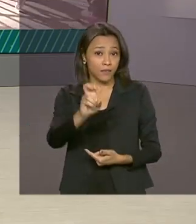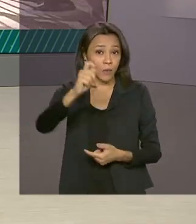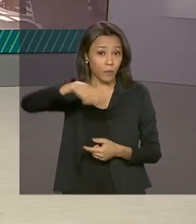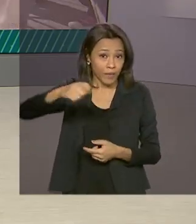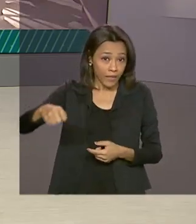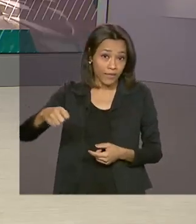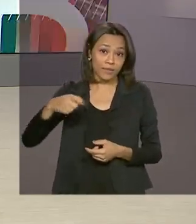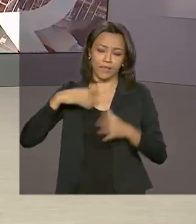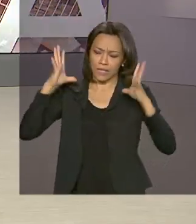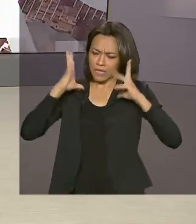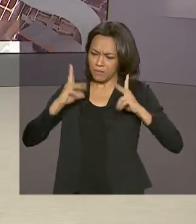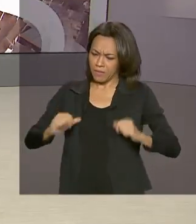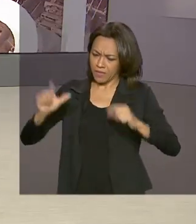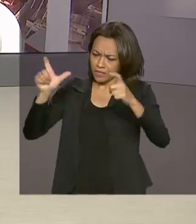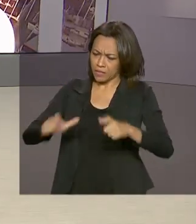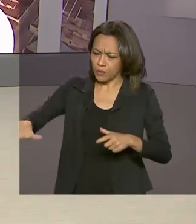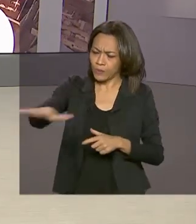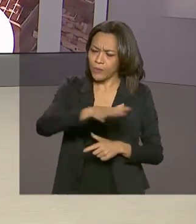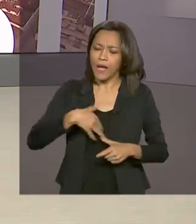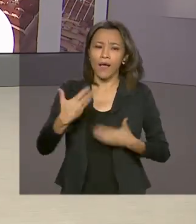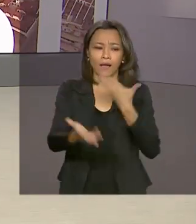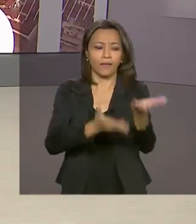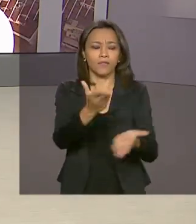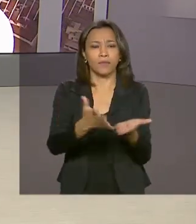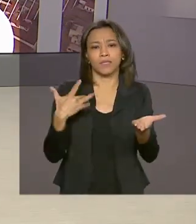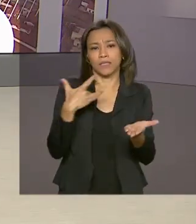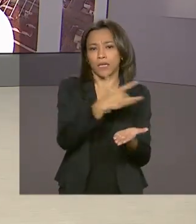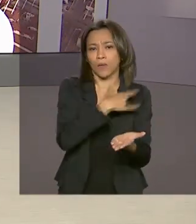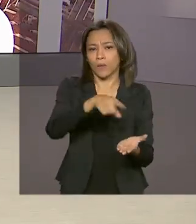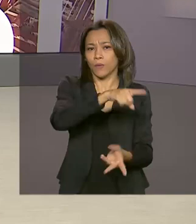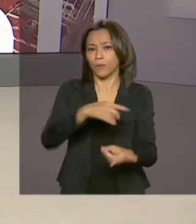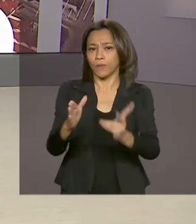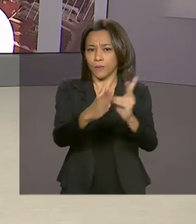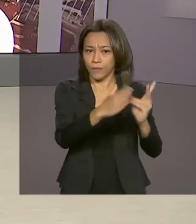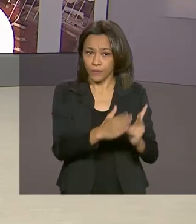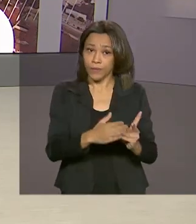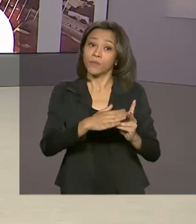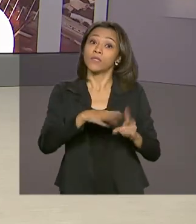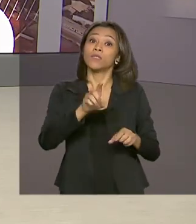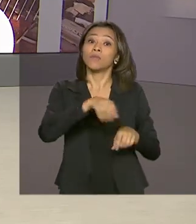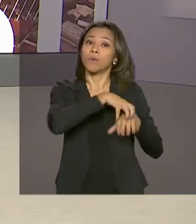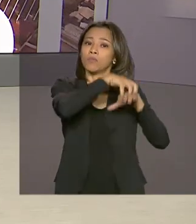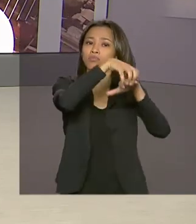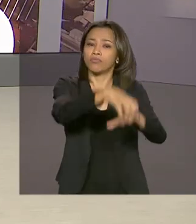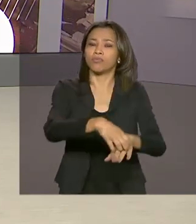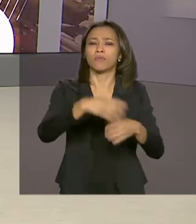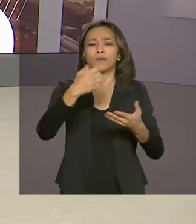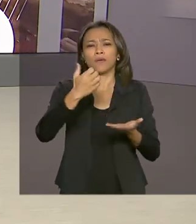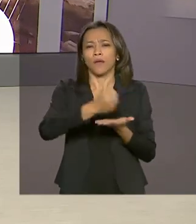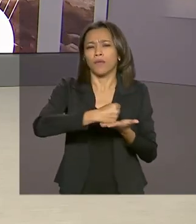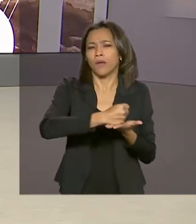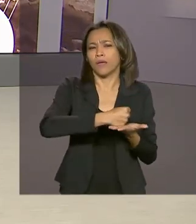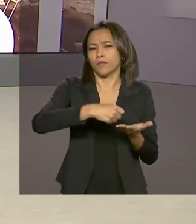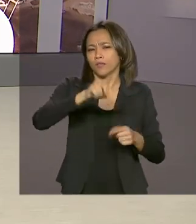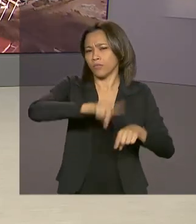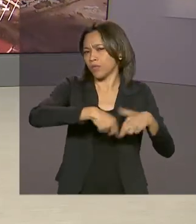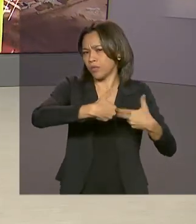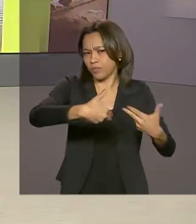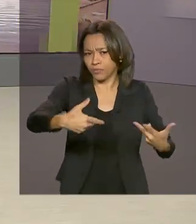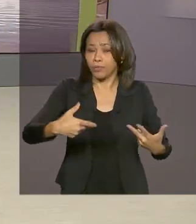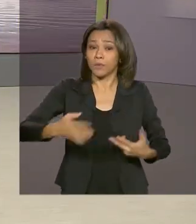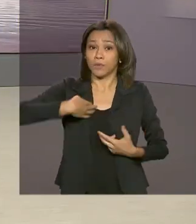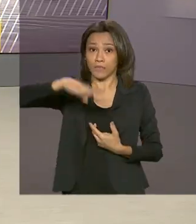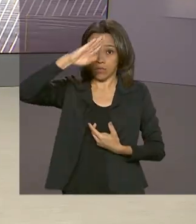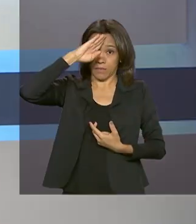locais públicos, atendimento de saúde à população indígena e transporte de equipamentos e remédios, os militares também entregam